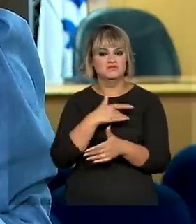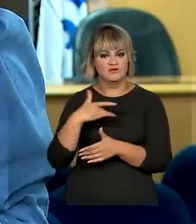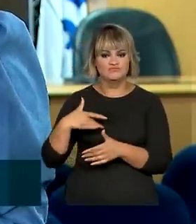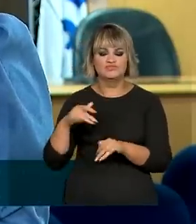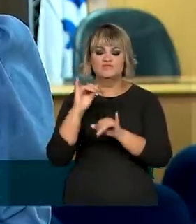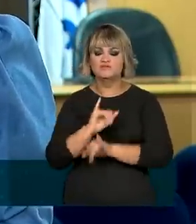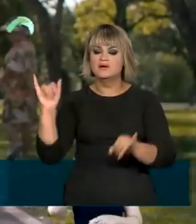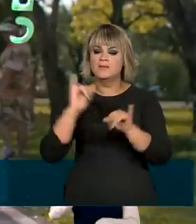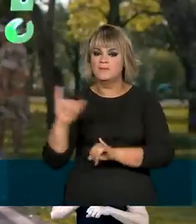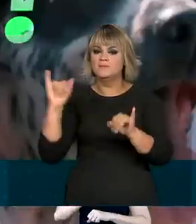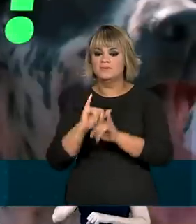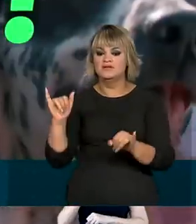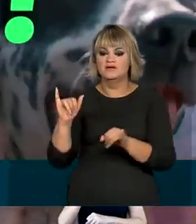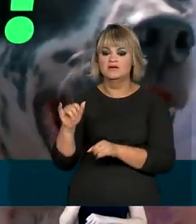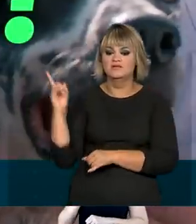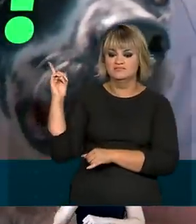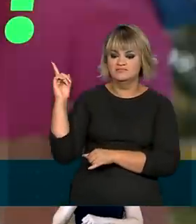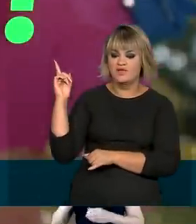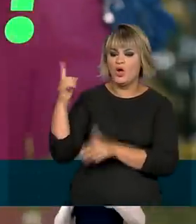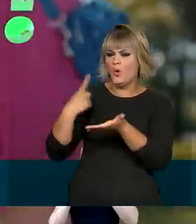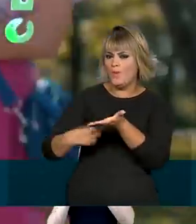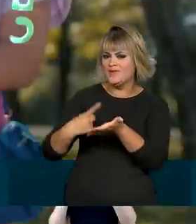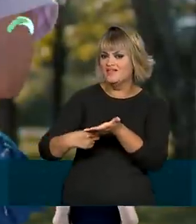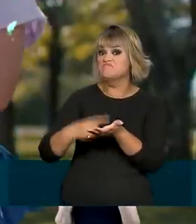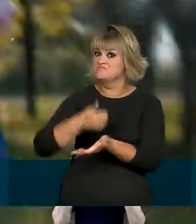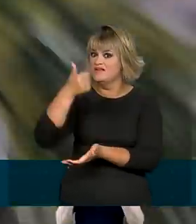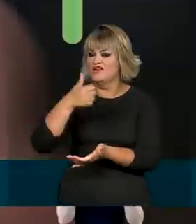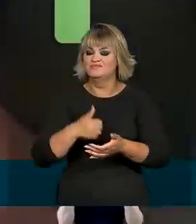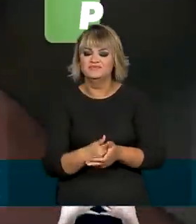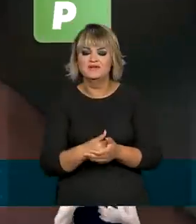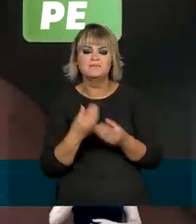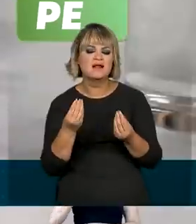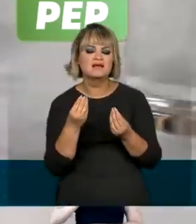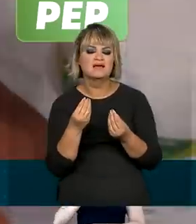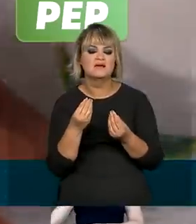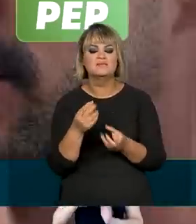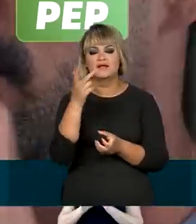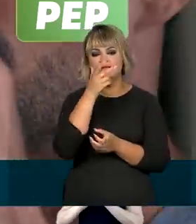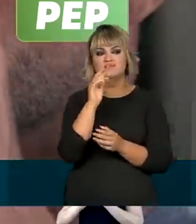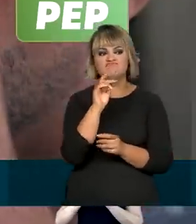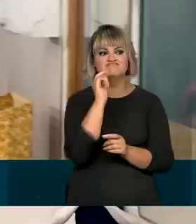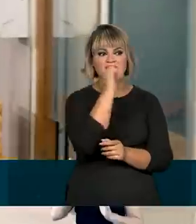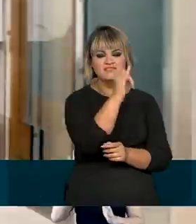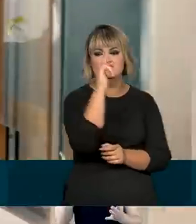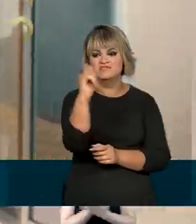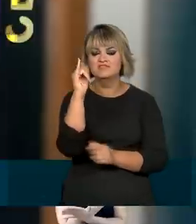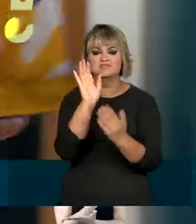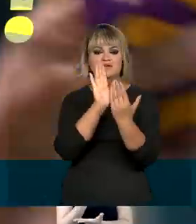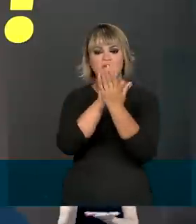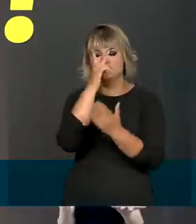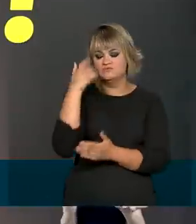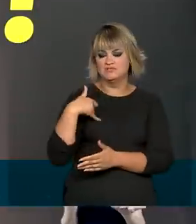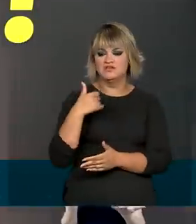Saúde lançou uma campanha Quanto Mais Combinado, Melhor. O objetivo é alcançar principalmente pessoas com